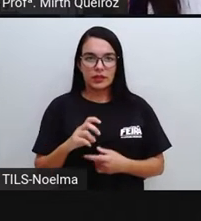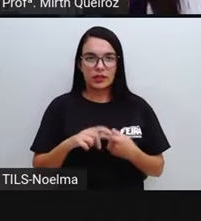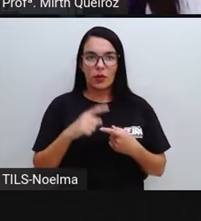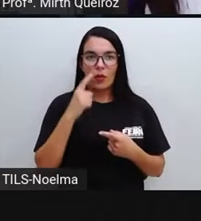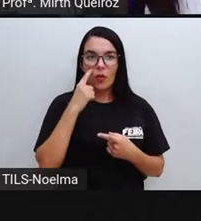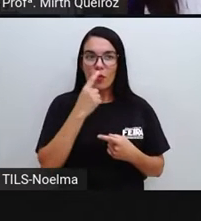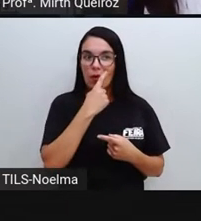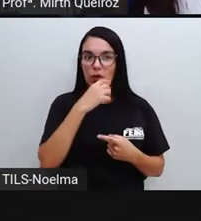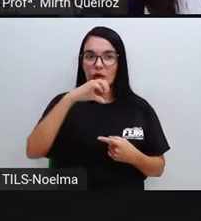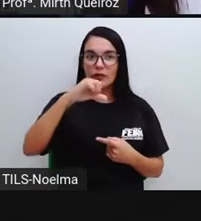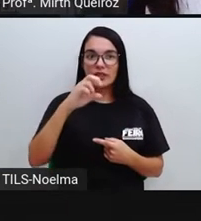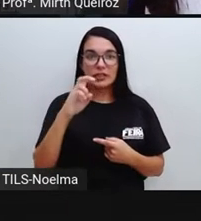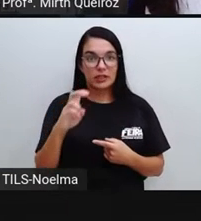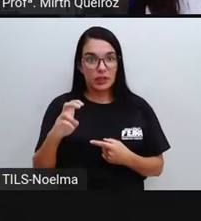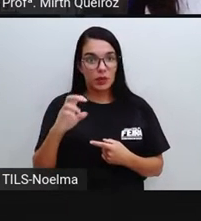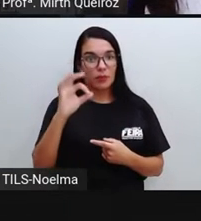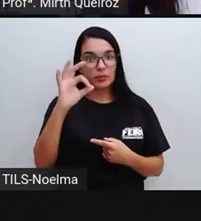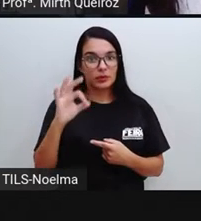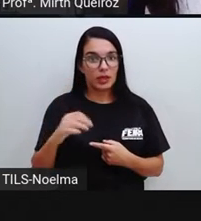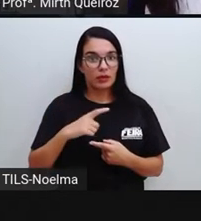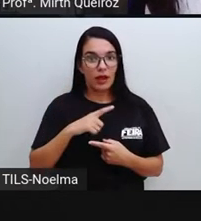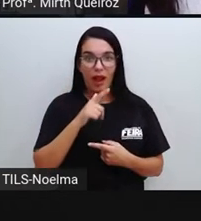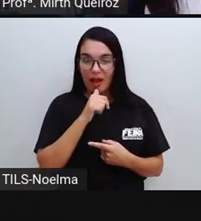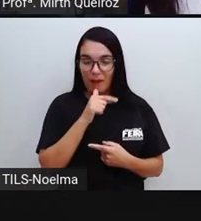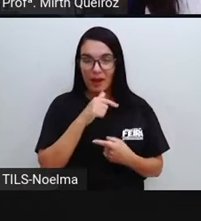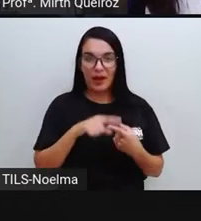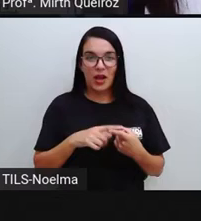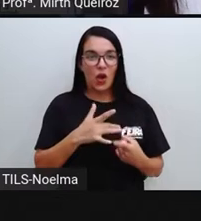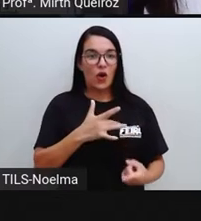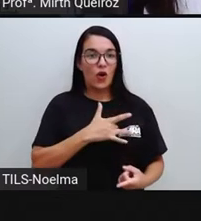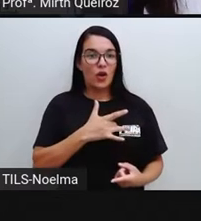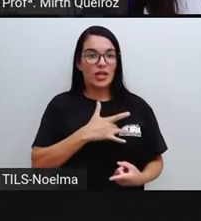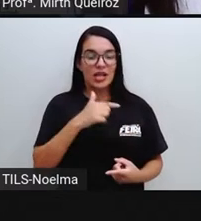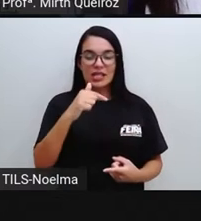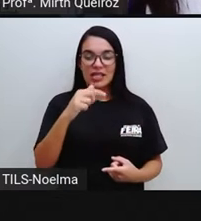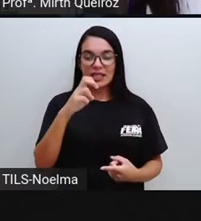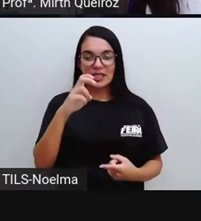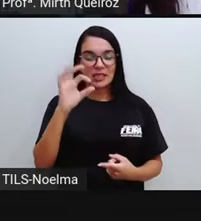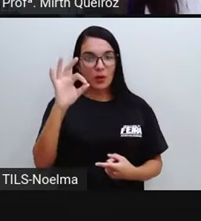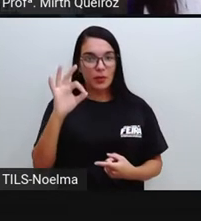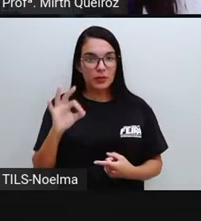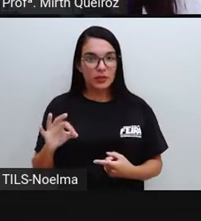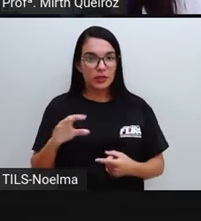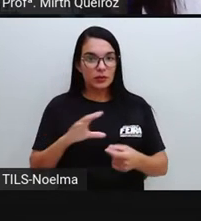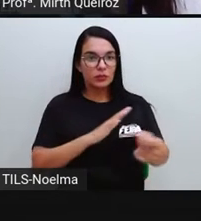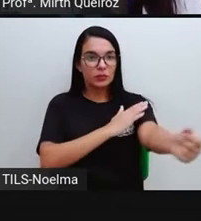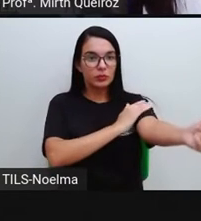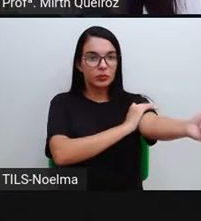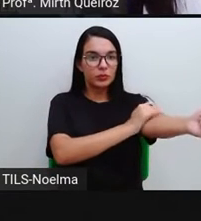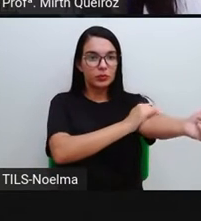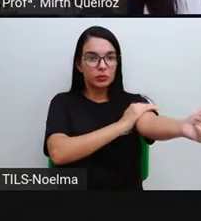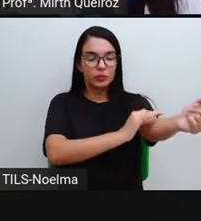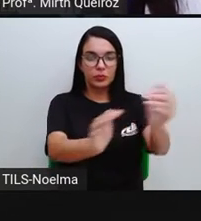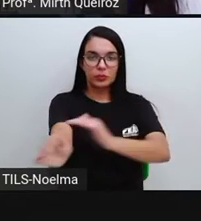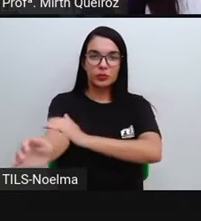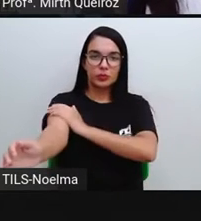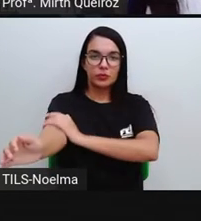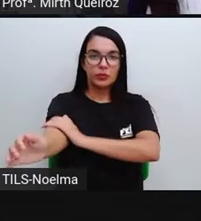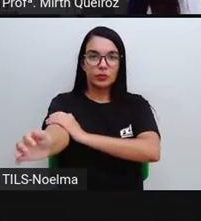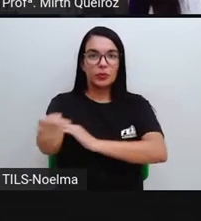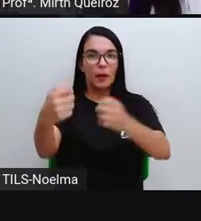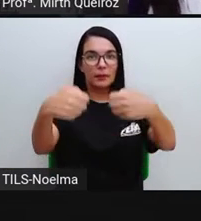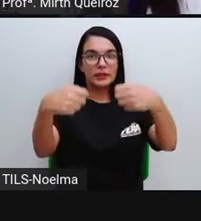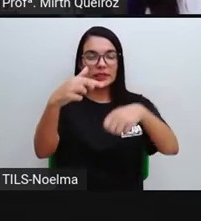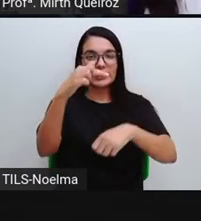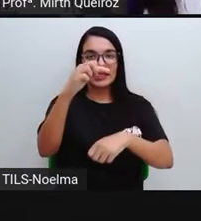95% nós vamos ter de água Coração 75%, nos músculos 75% E aí